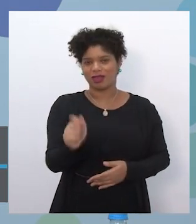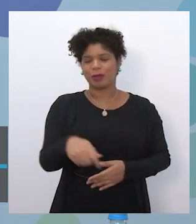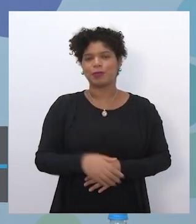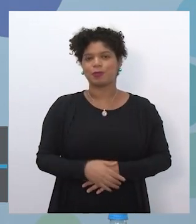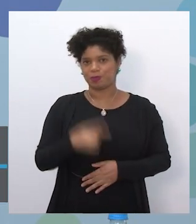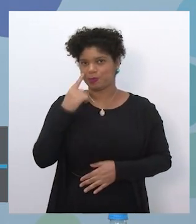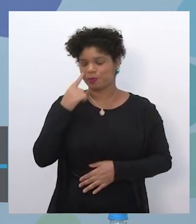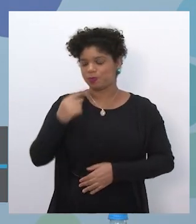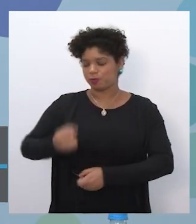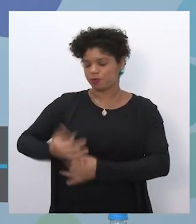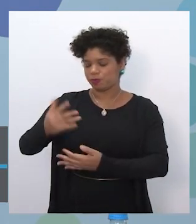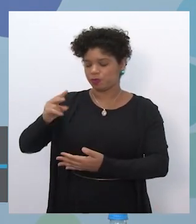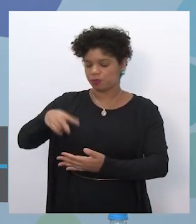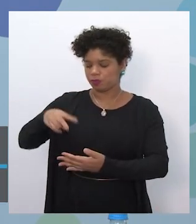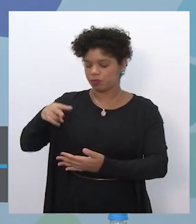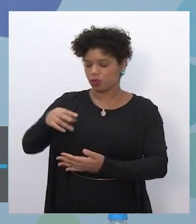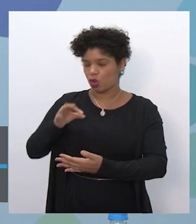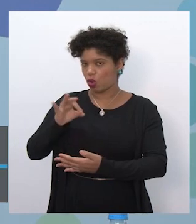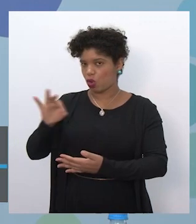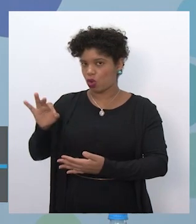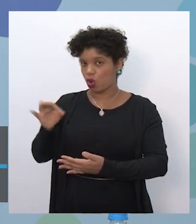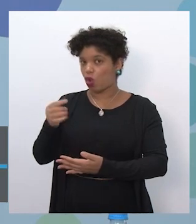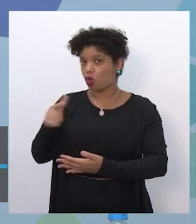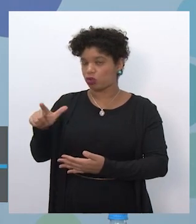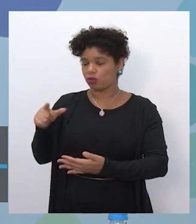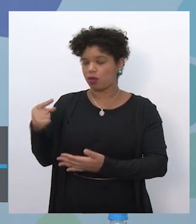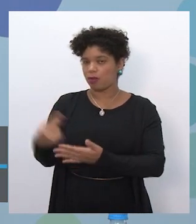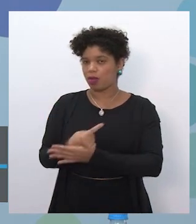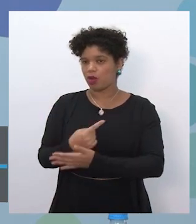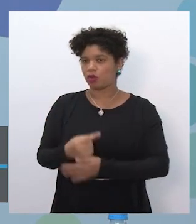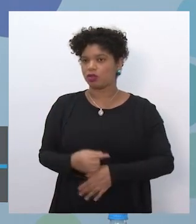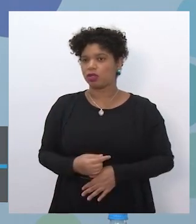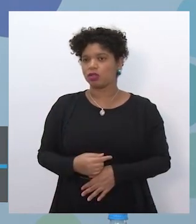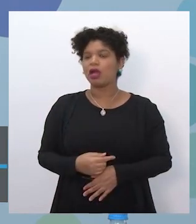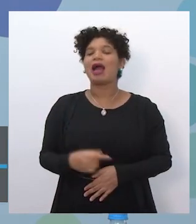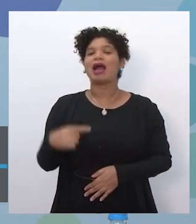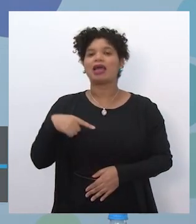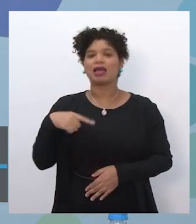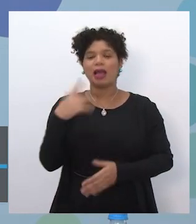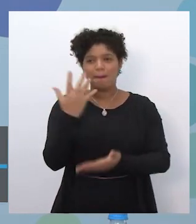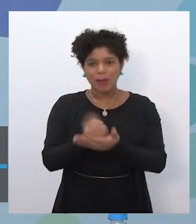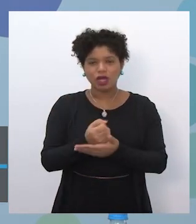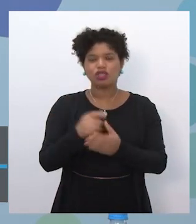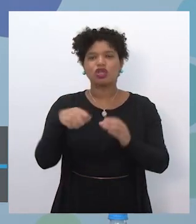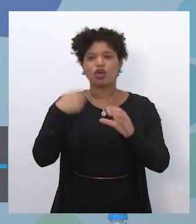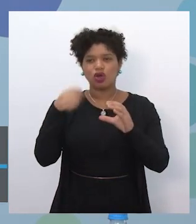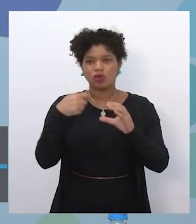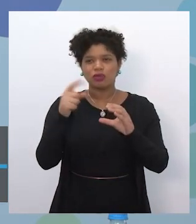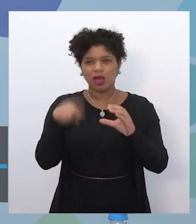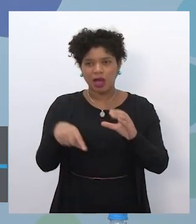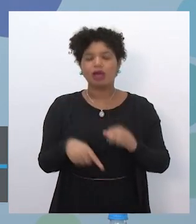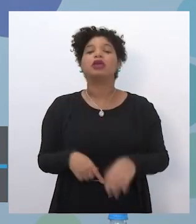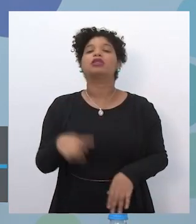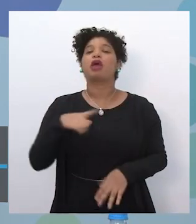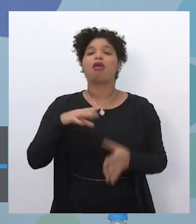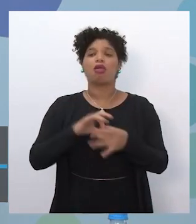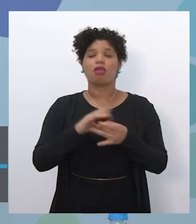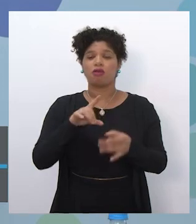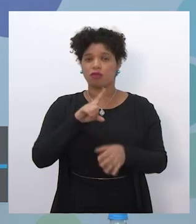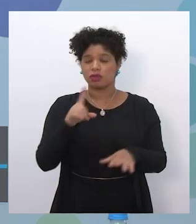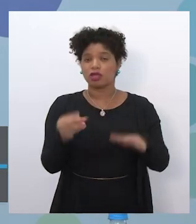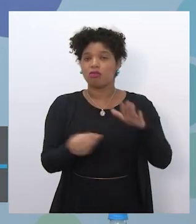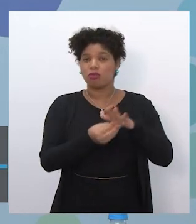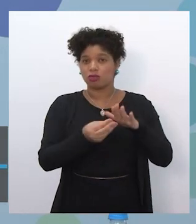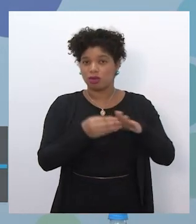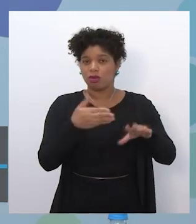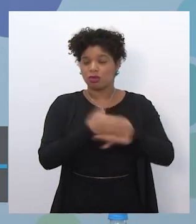nós temos, deixa eu ver se tem mais alguma pergunta que dá tempo. Vai ficar gravado? Sim. Isso vai estar disponibilizado no nosso repositório, não só a formação